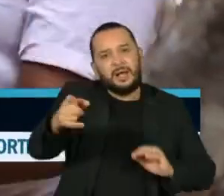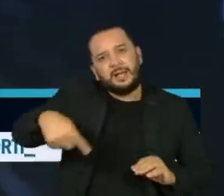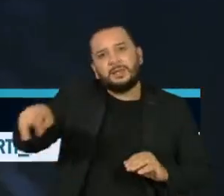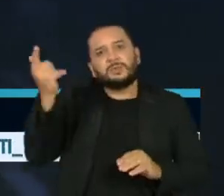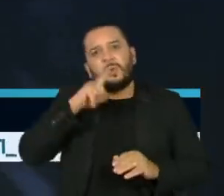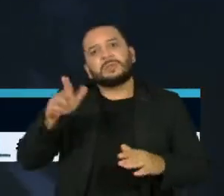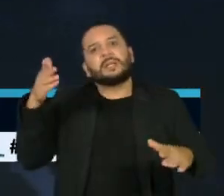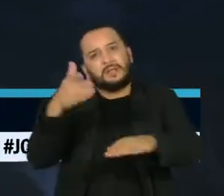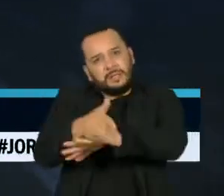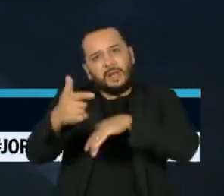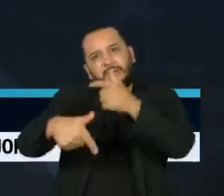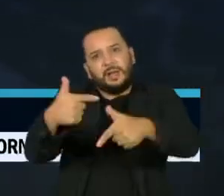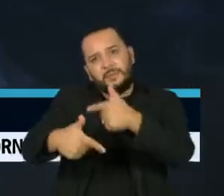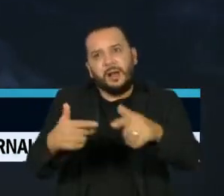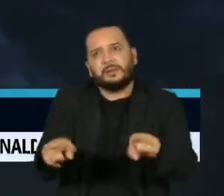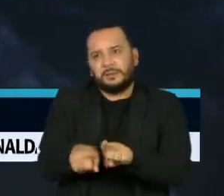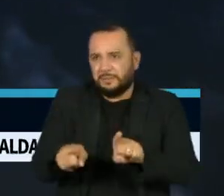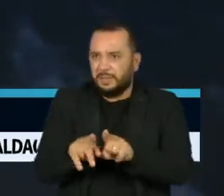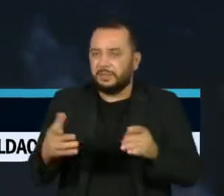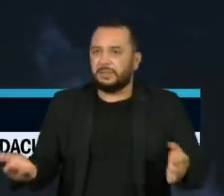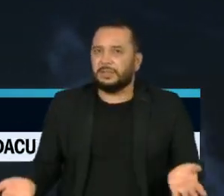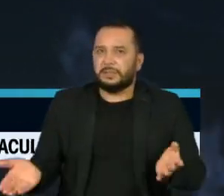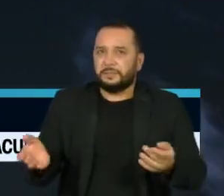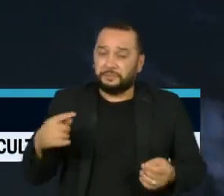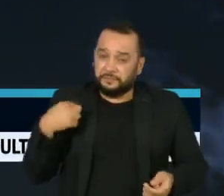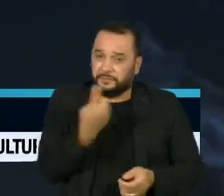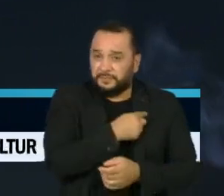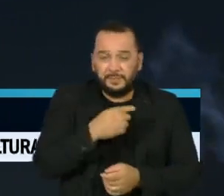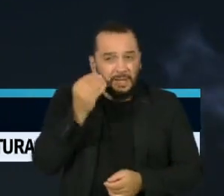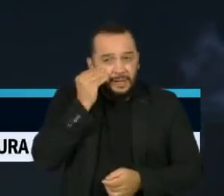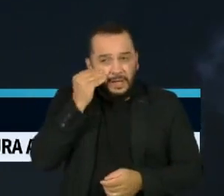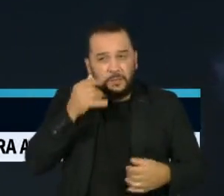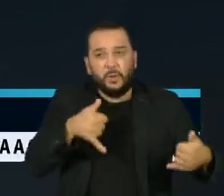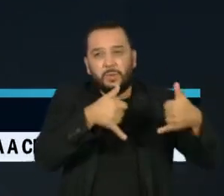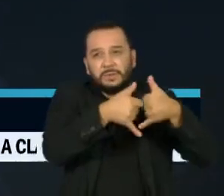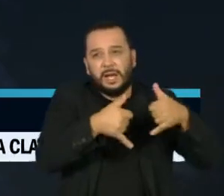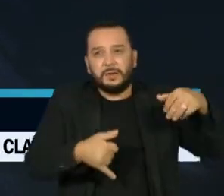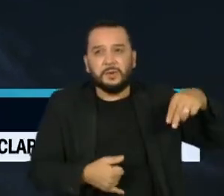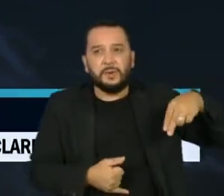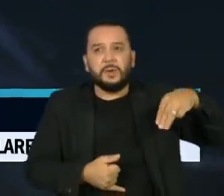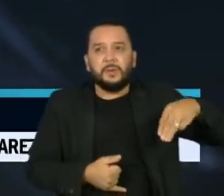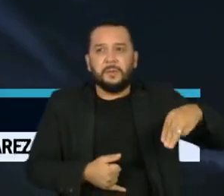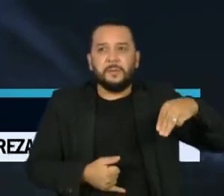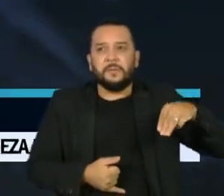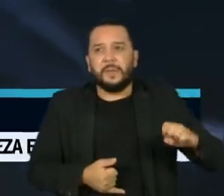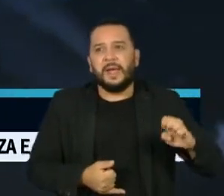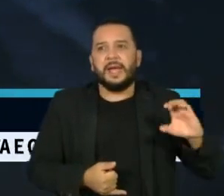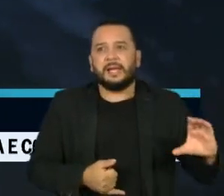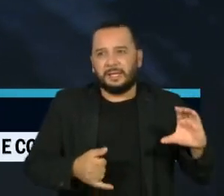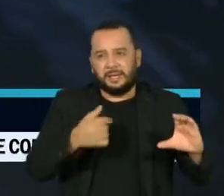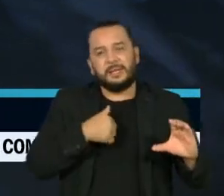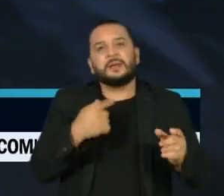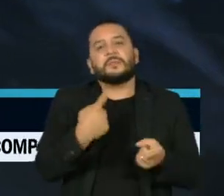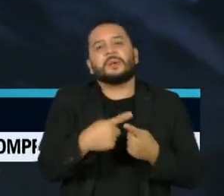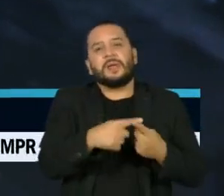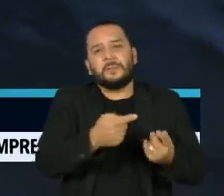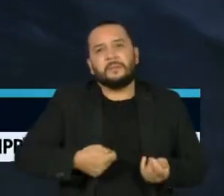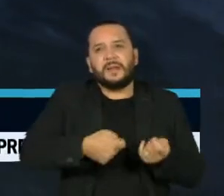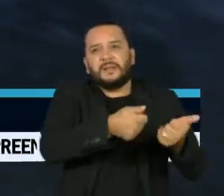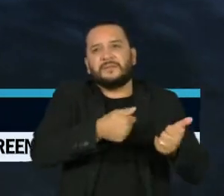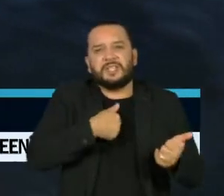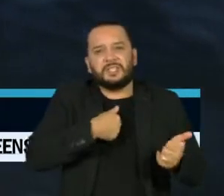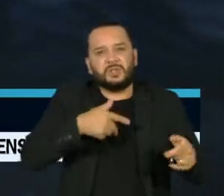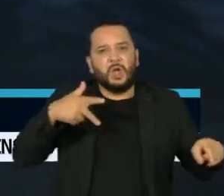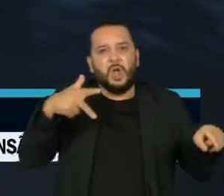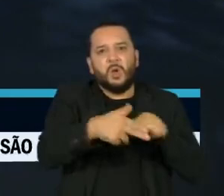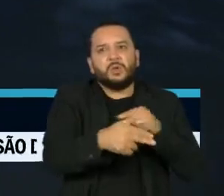trabalho. Nós tentamos contato com o Ministério da Educação para saber o motivo da redução no número de bolsas permanência oferecidas neste